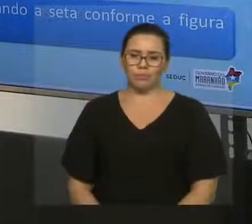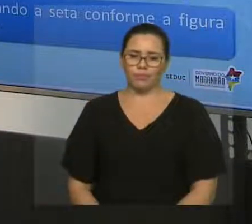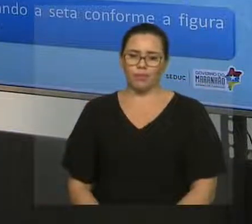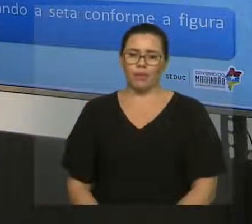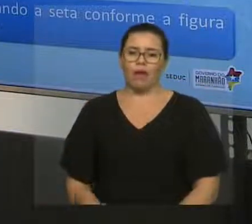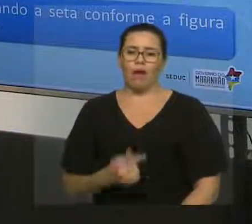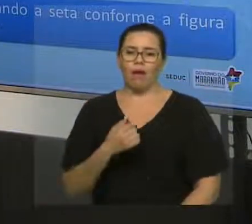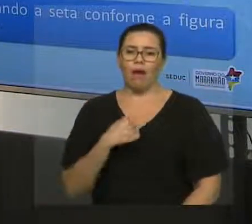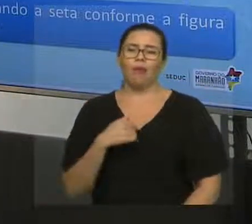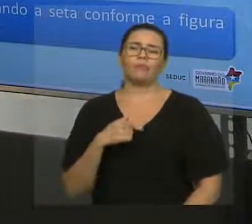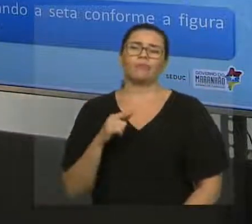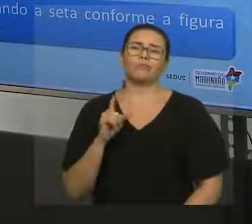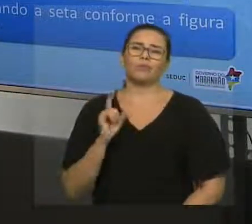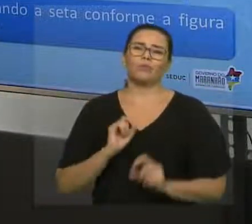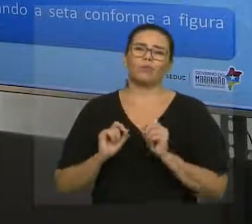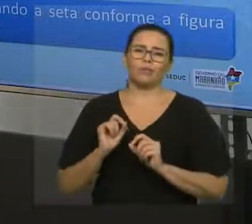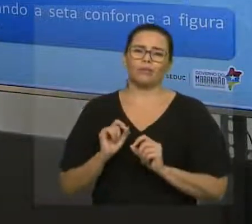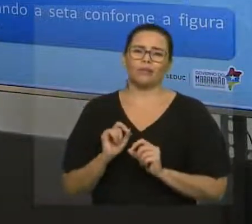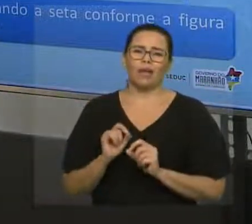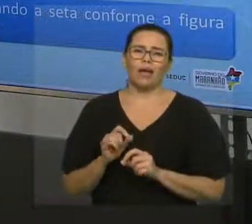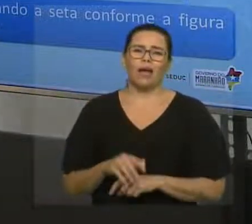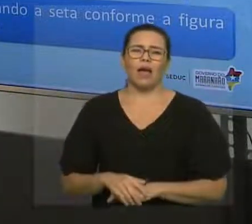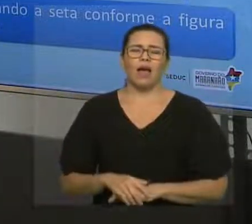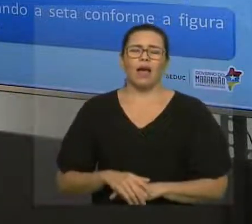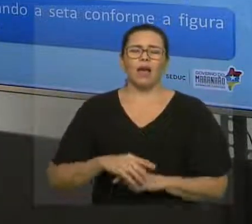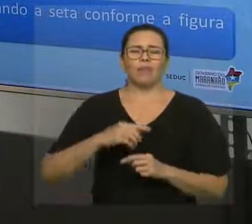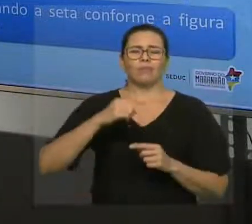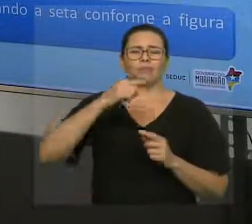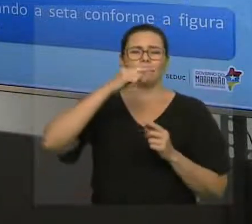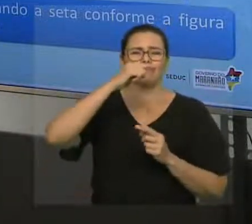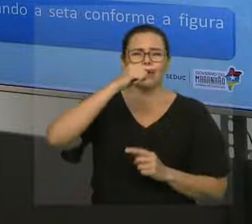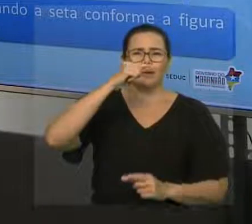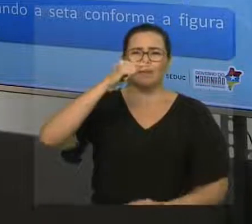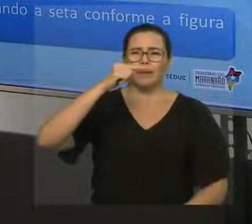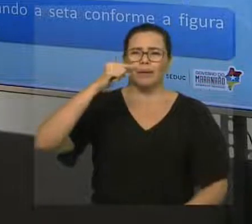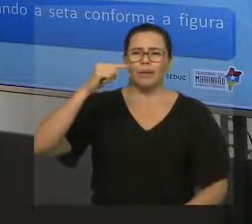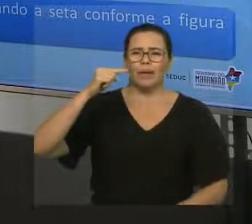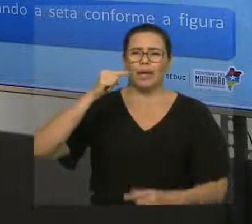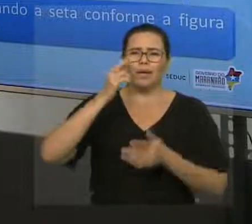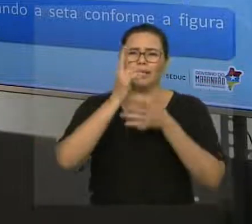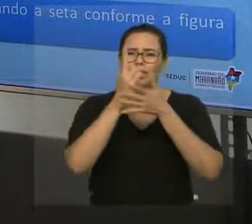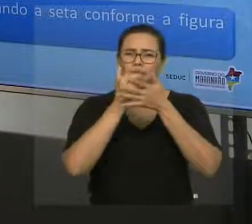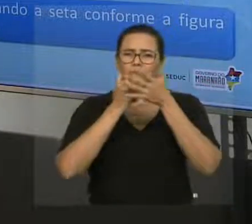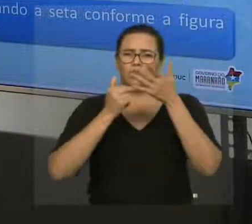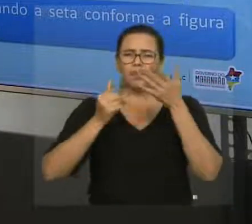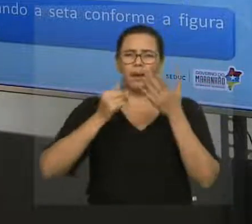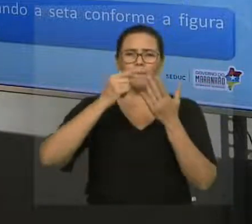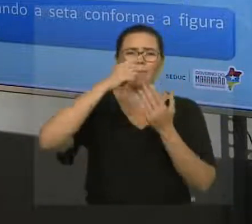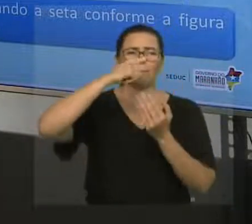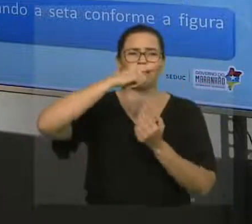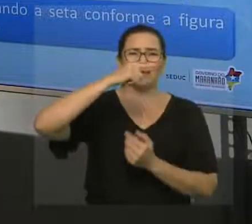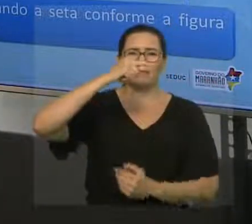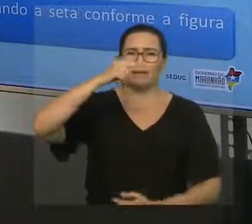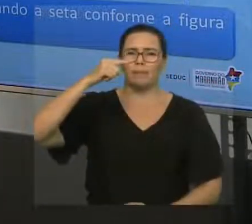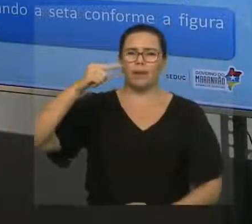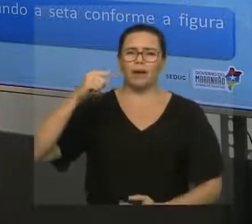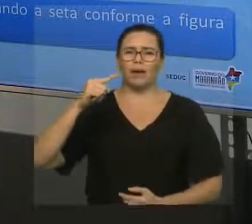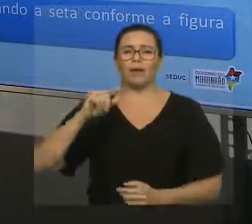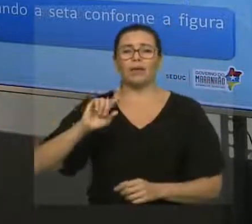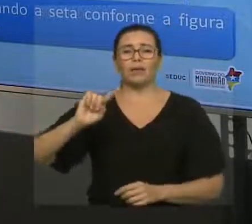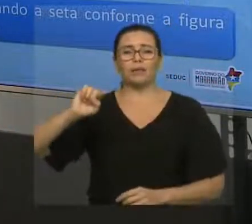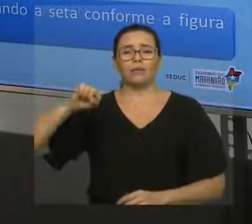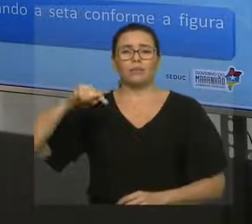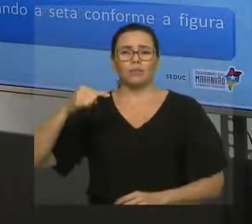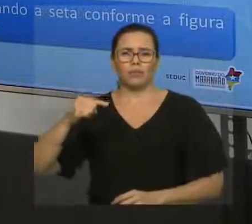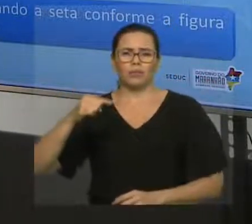aos vetores. Ou seja, isso aqui, traço uma reta paralela ao vetor B, aqui em cima, e traço uma reta